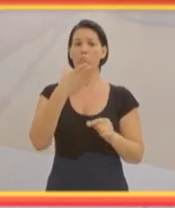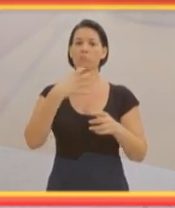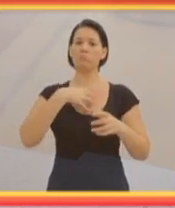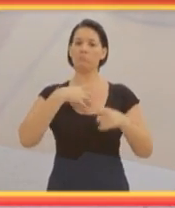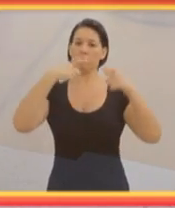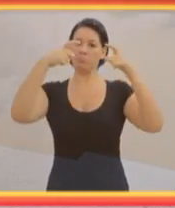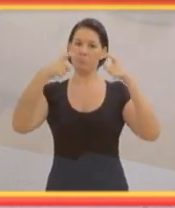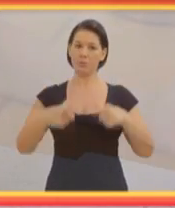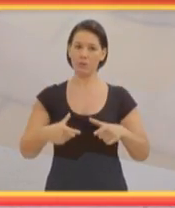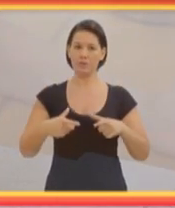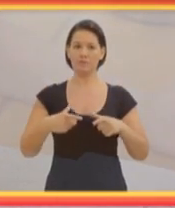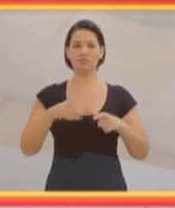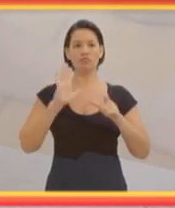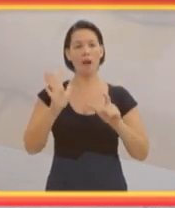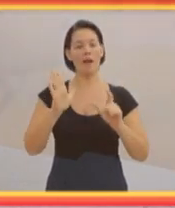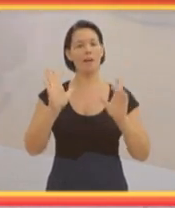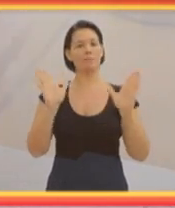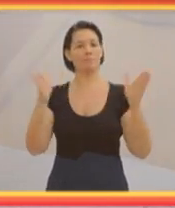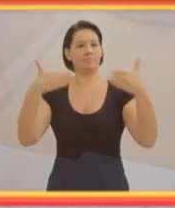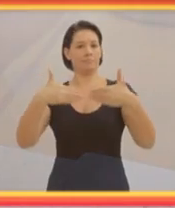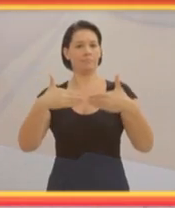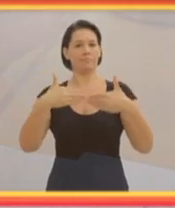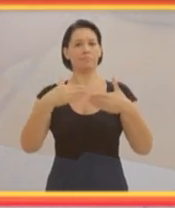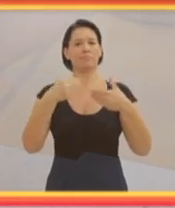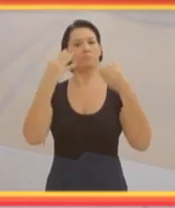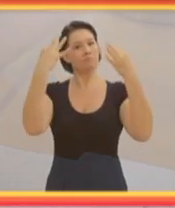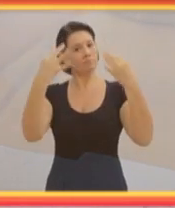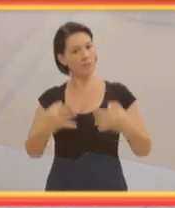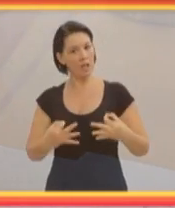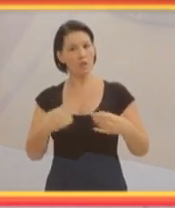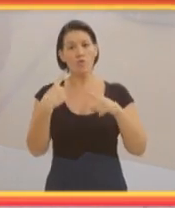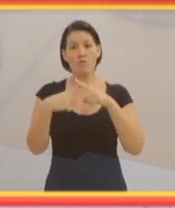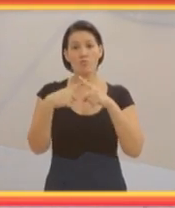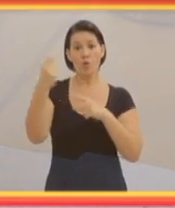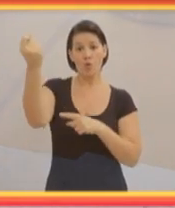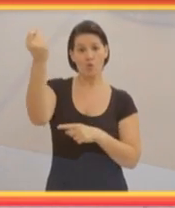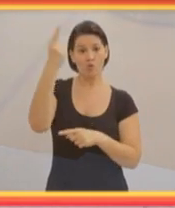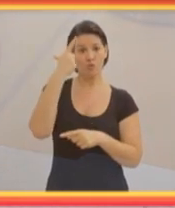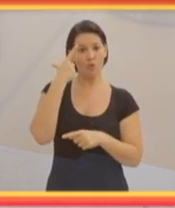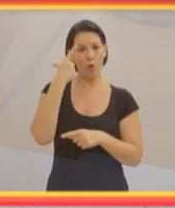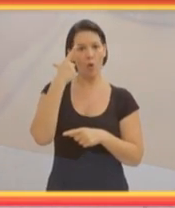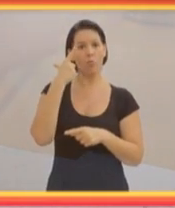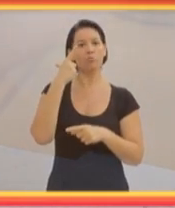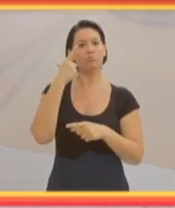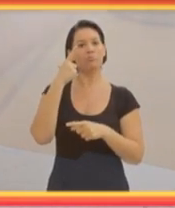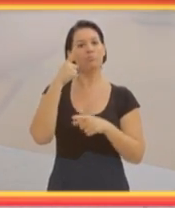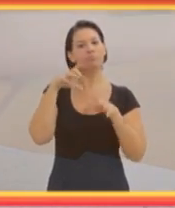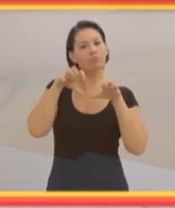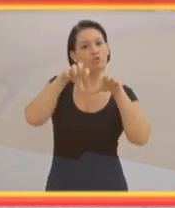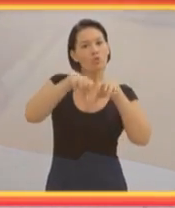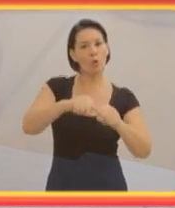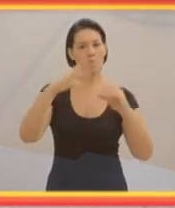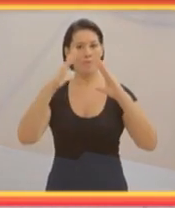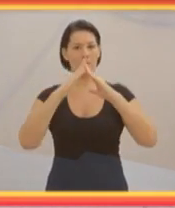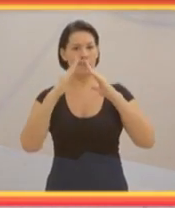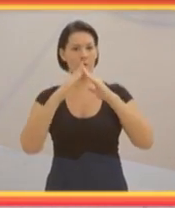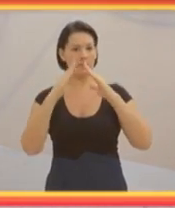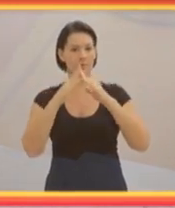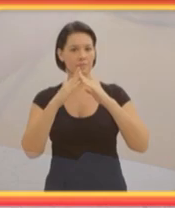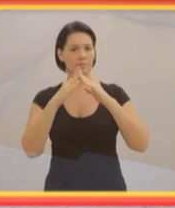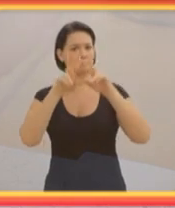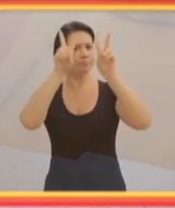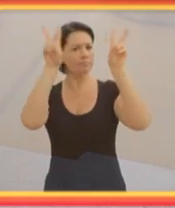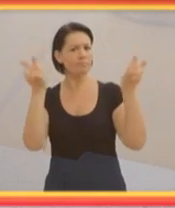o fadado a dar certo, porque já tem o sol sob o domínio de uma casa que fala dos assuntos que são